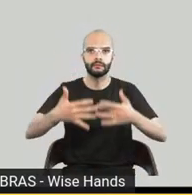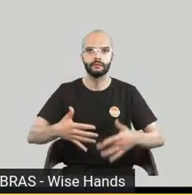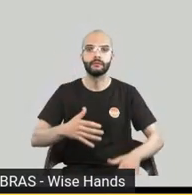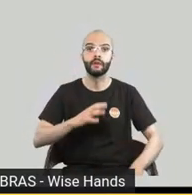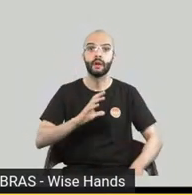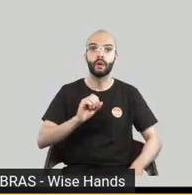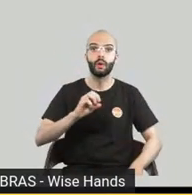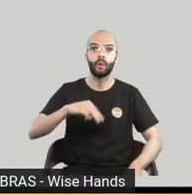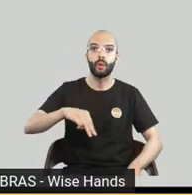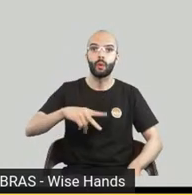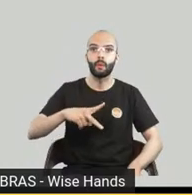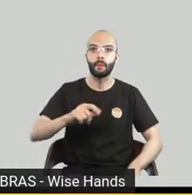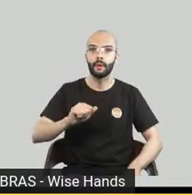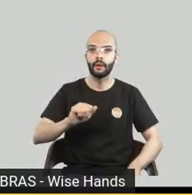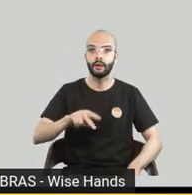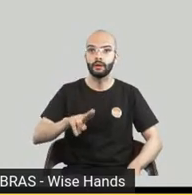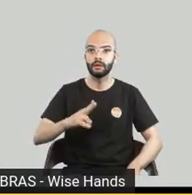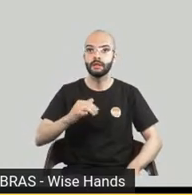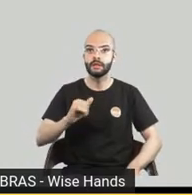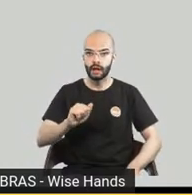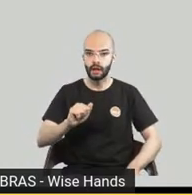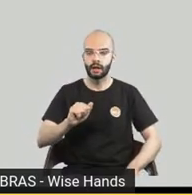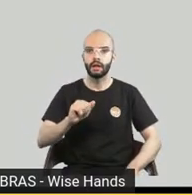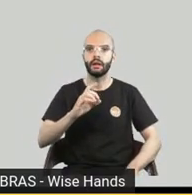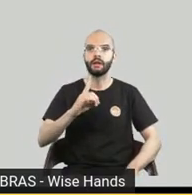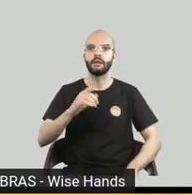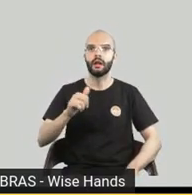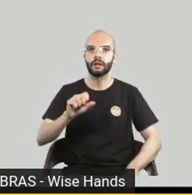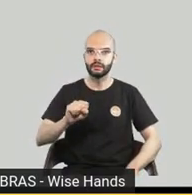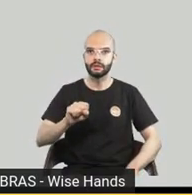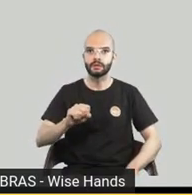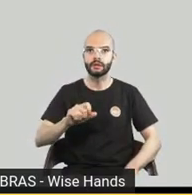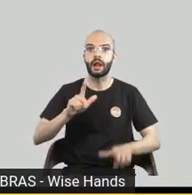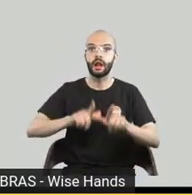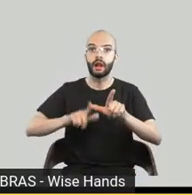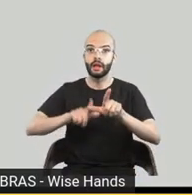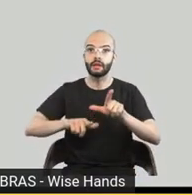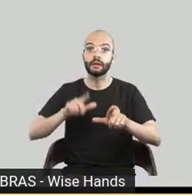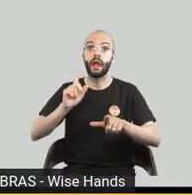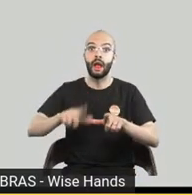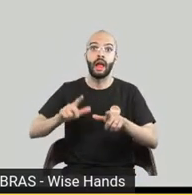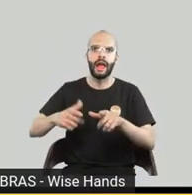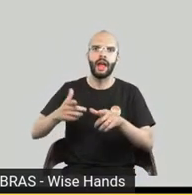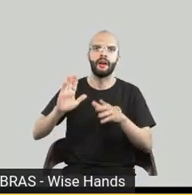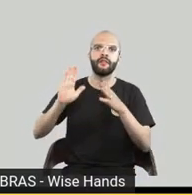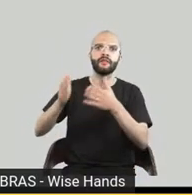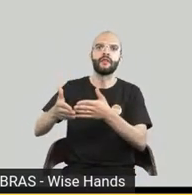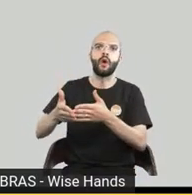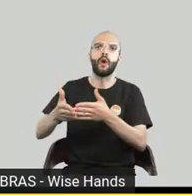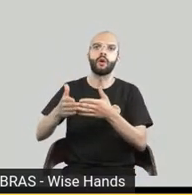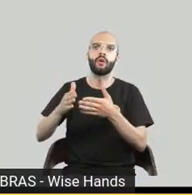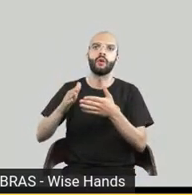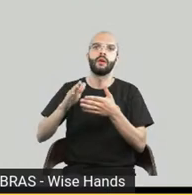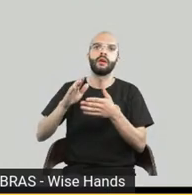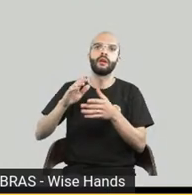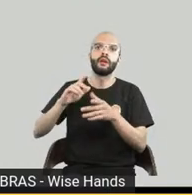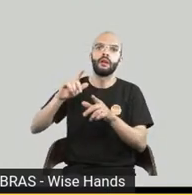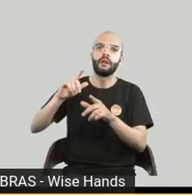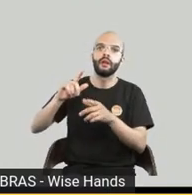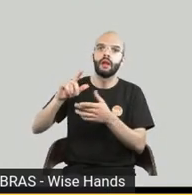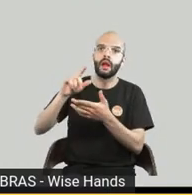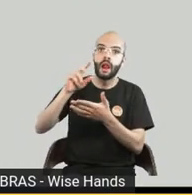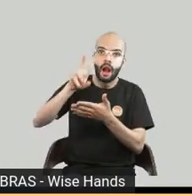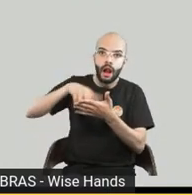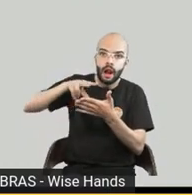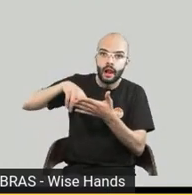apesar de ter todo tipo de publicação ainda é considerada uma editora de literatura e de livros mais upmarket, a gente tem a Dark Side que